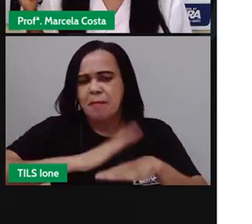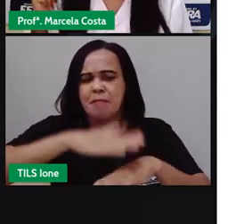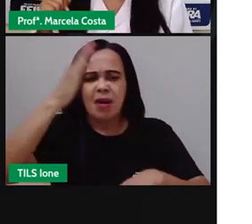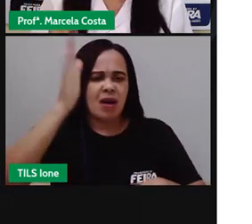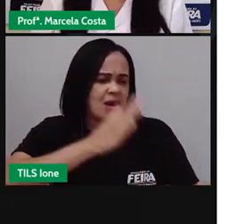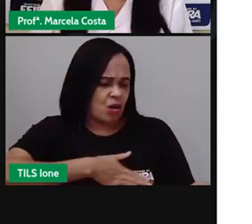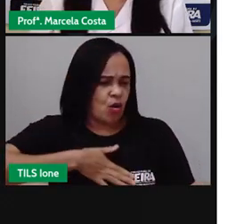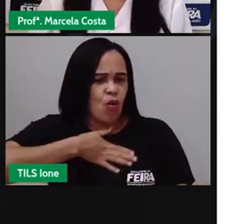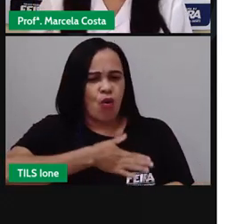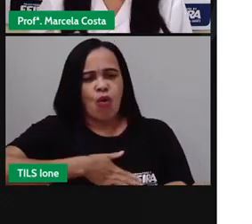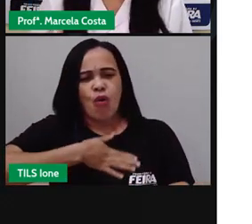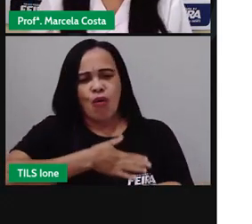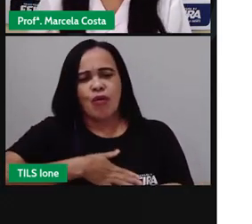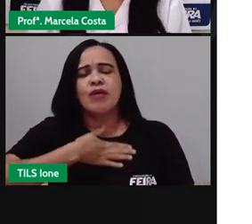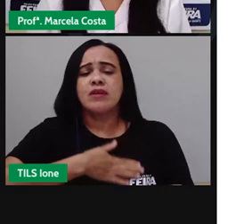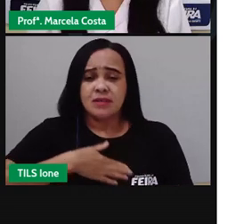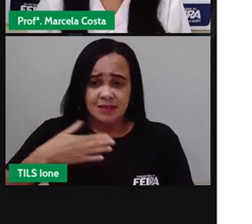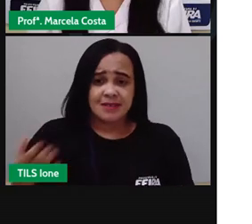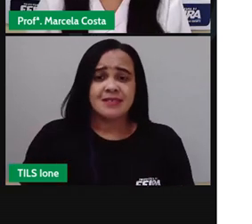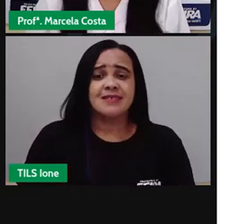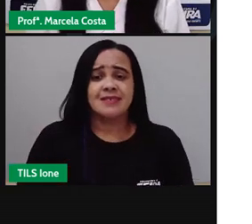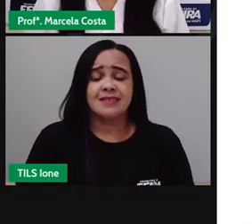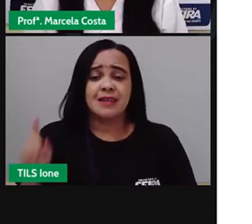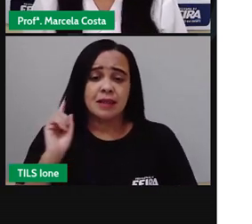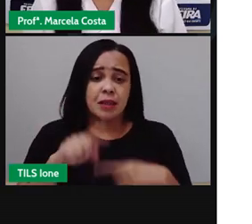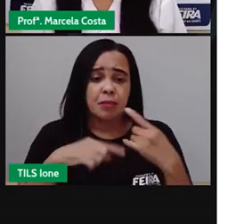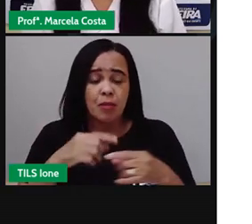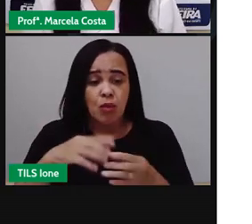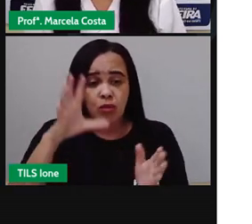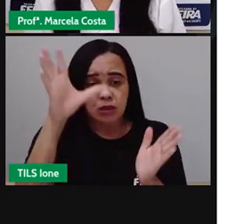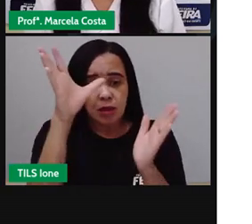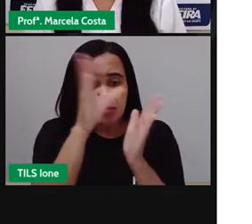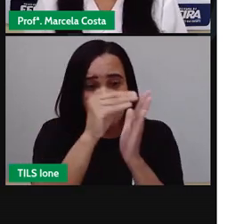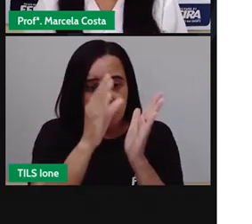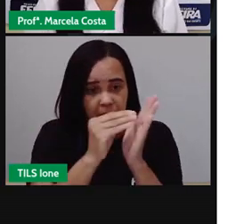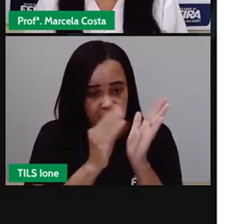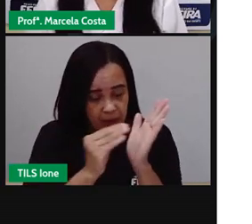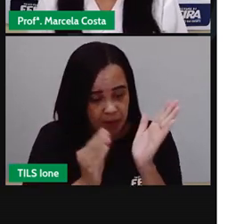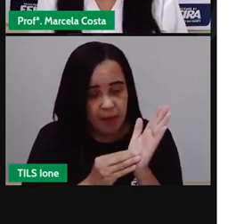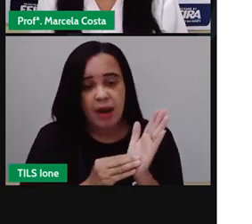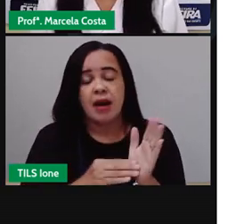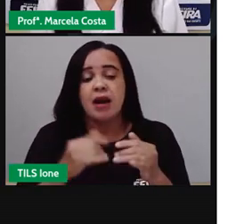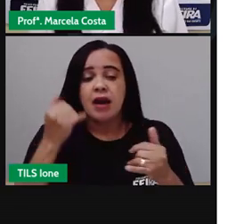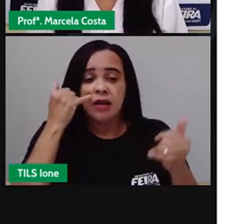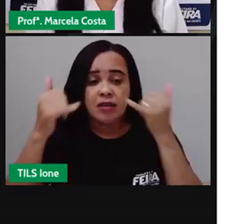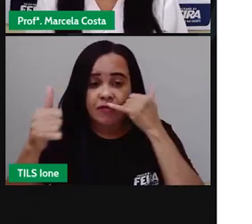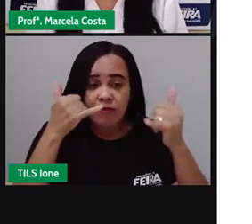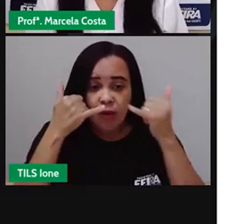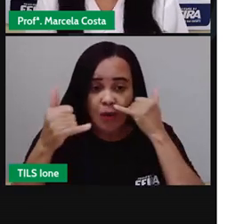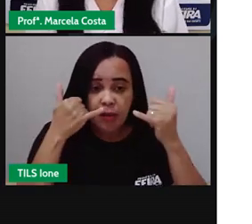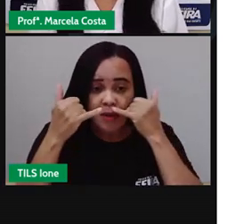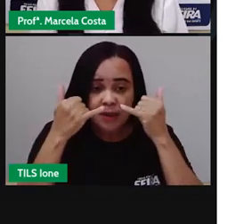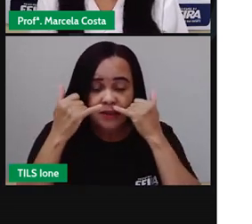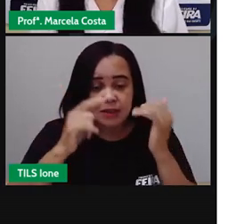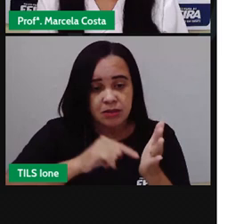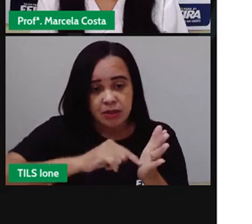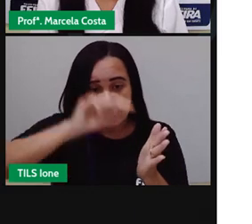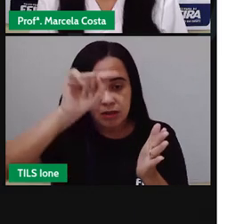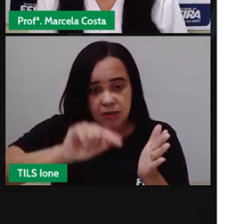poder com esses dados com essas informações você confeccionar um gráfico um gráfico simples